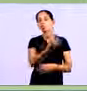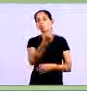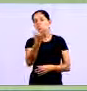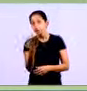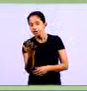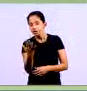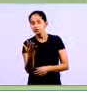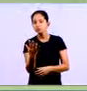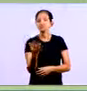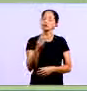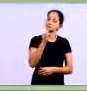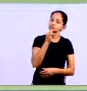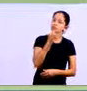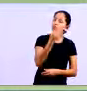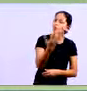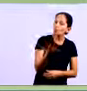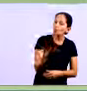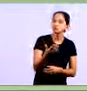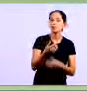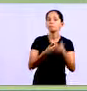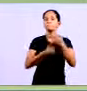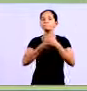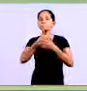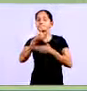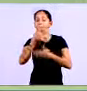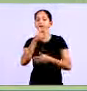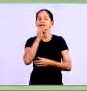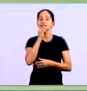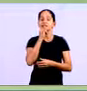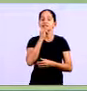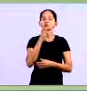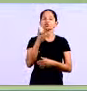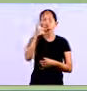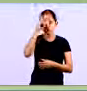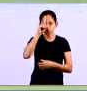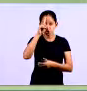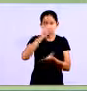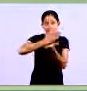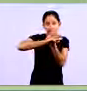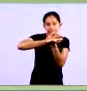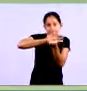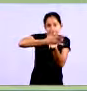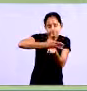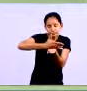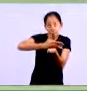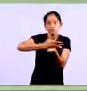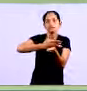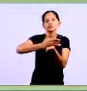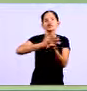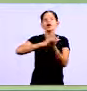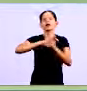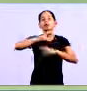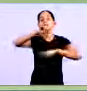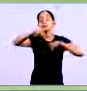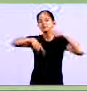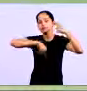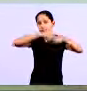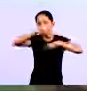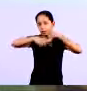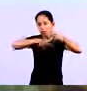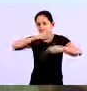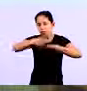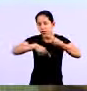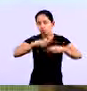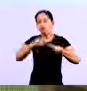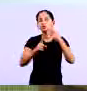caixa Você faça isso por período Então você inicia No primeiro dia do mês No final do mês Você fecha aquele caixa Para reabrir no mês seguinte Aí você vai saber Quanto naquele período